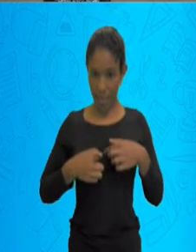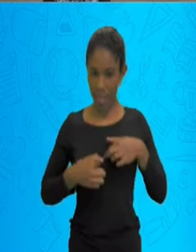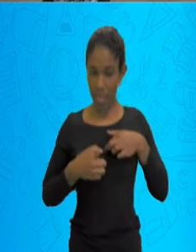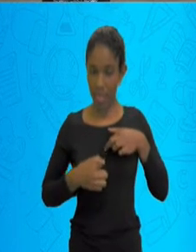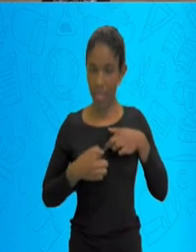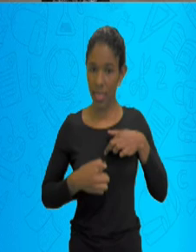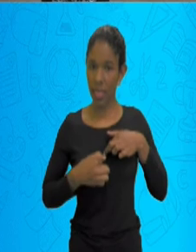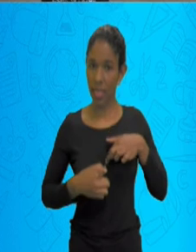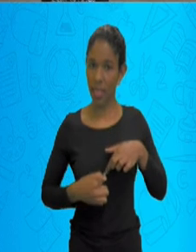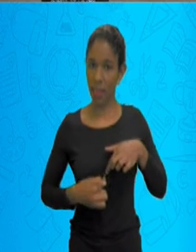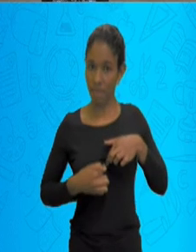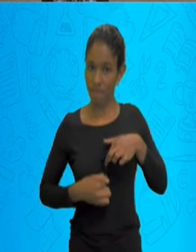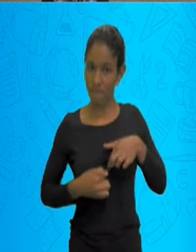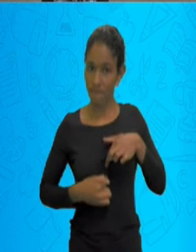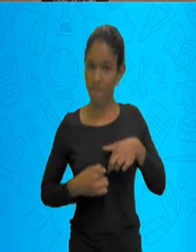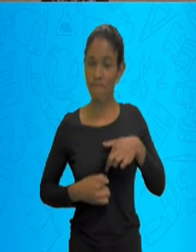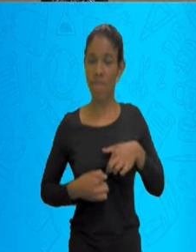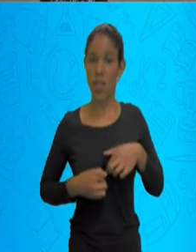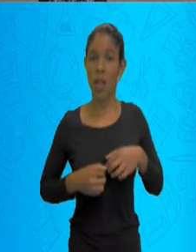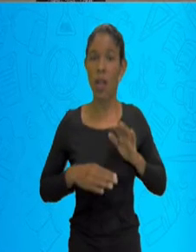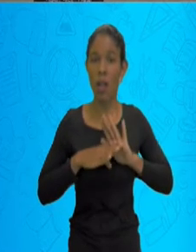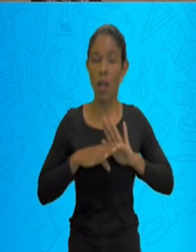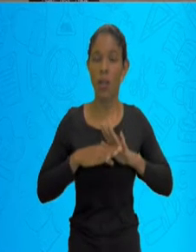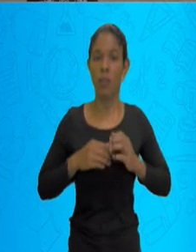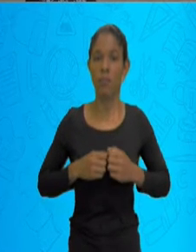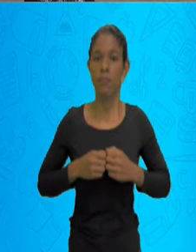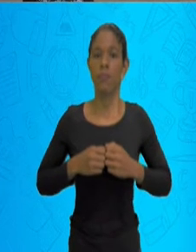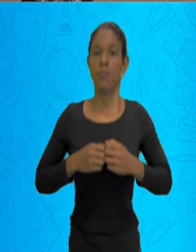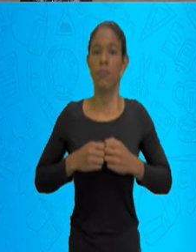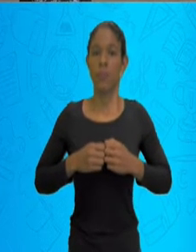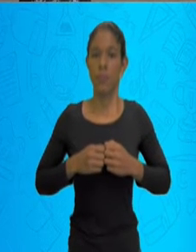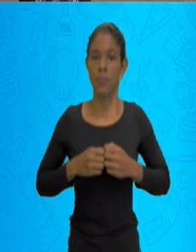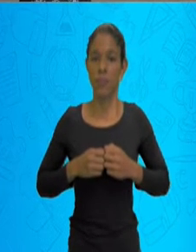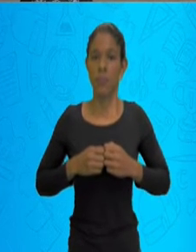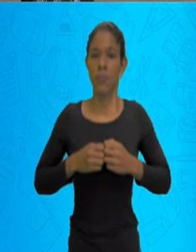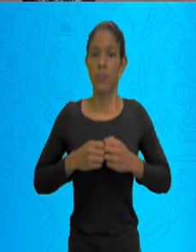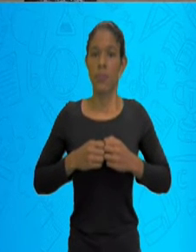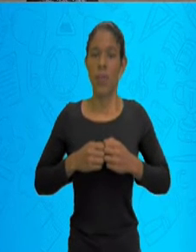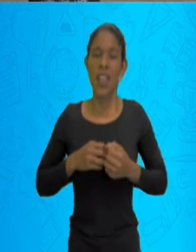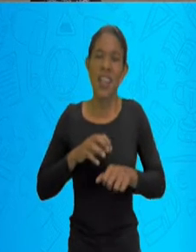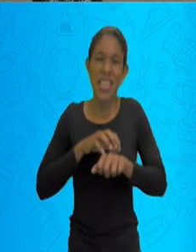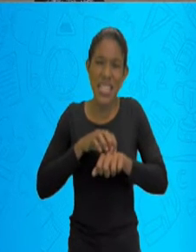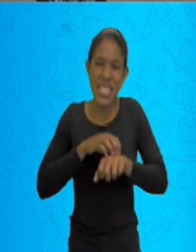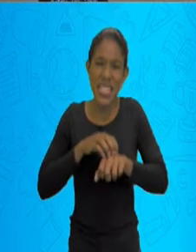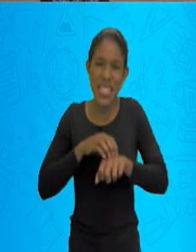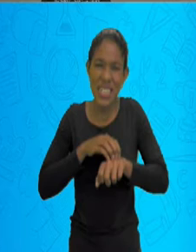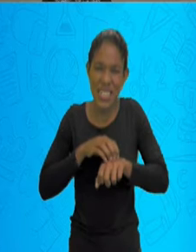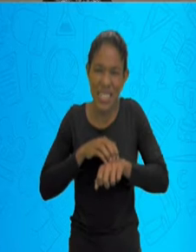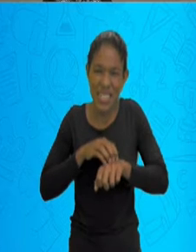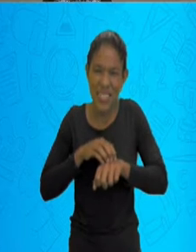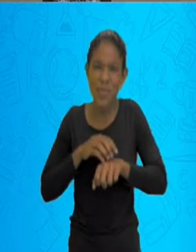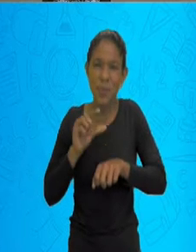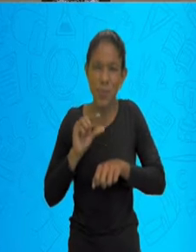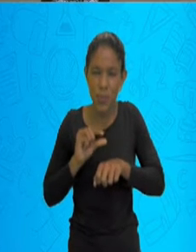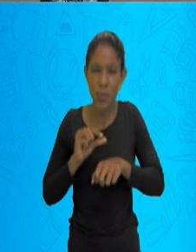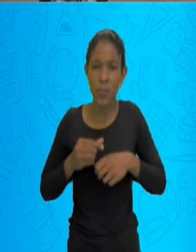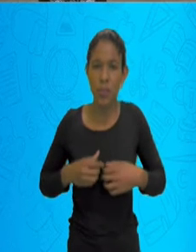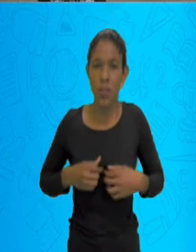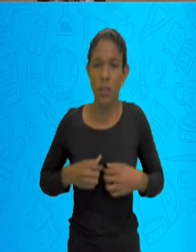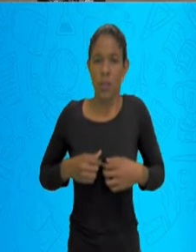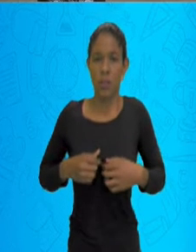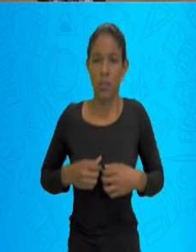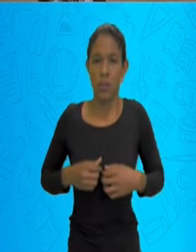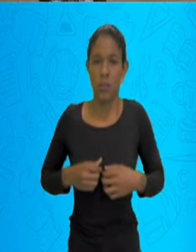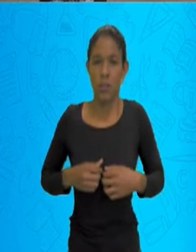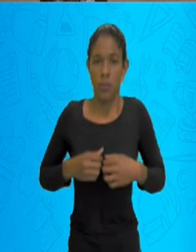movimentação do diafragma. Bom, o diafragma é um músculo que separa o nosso tórax do